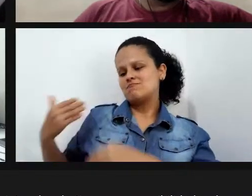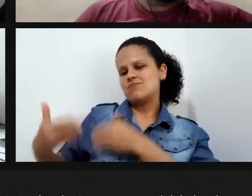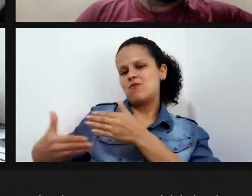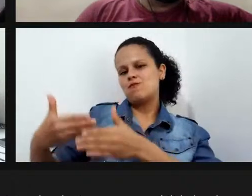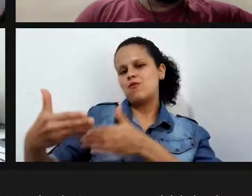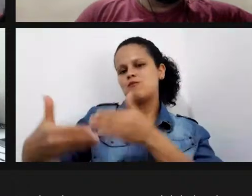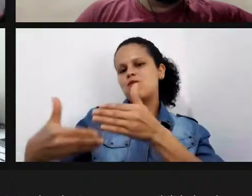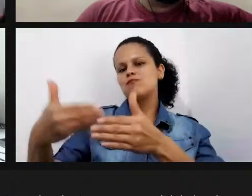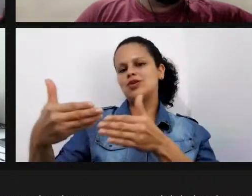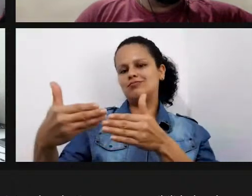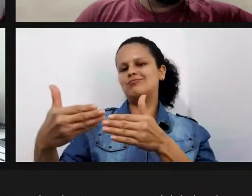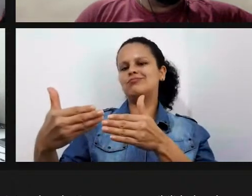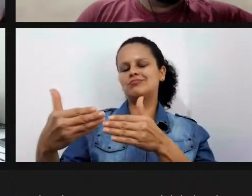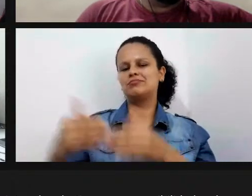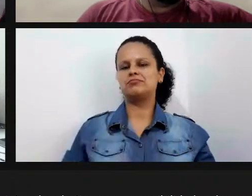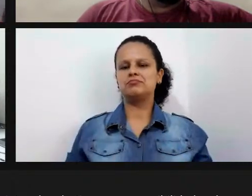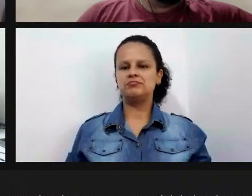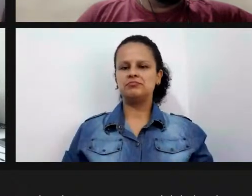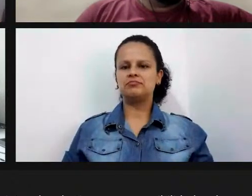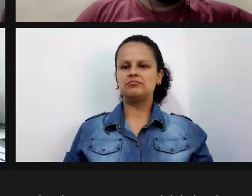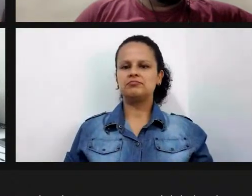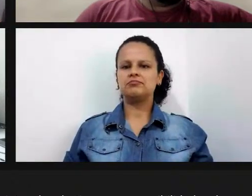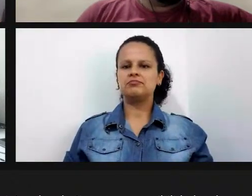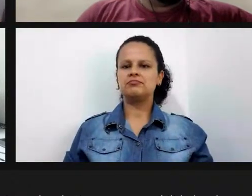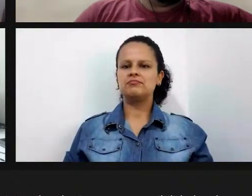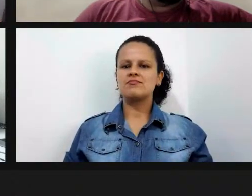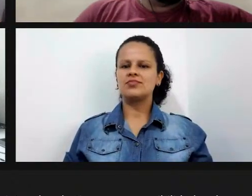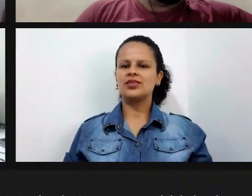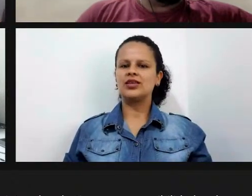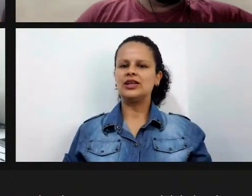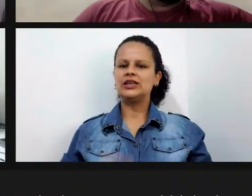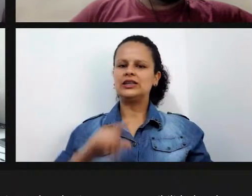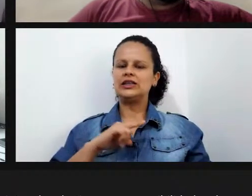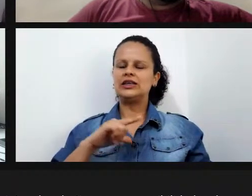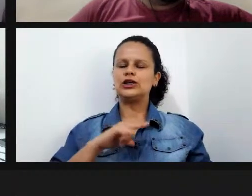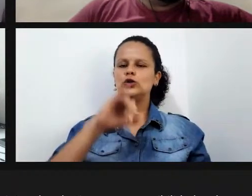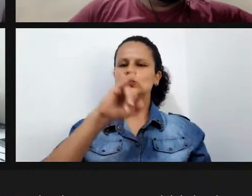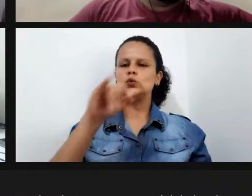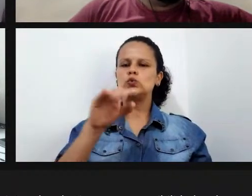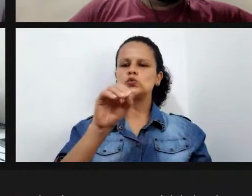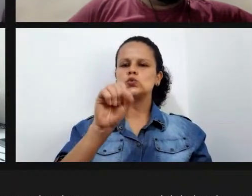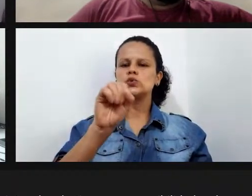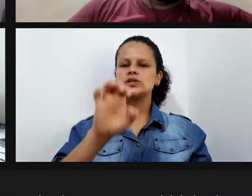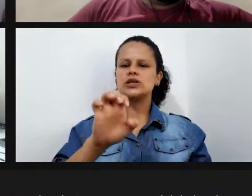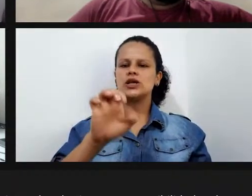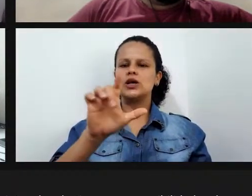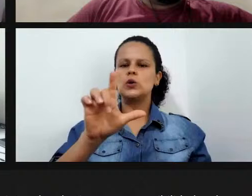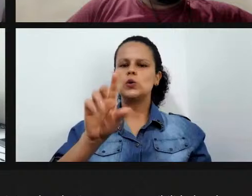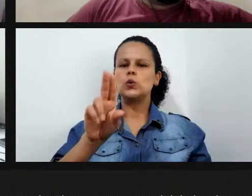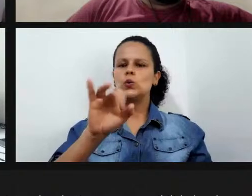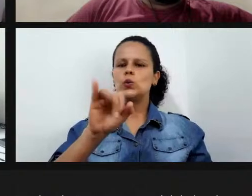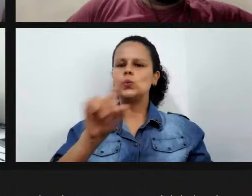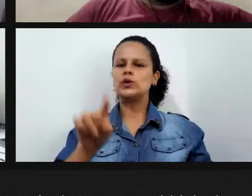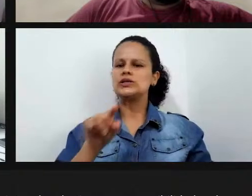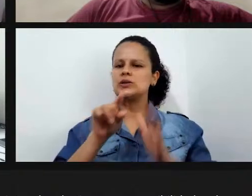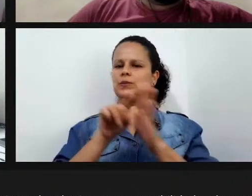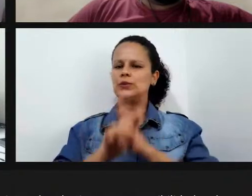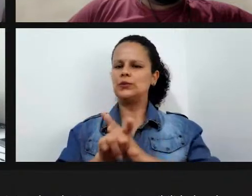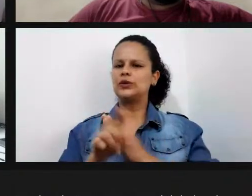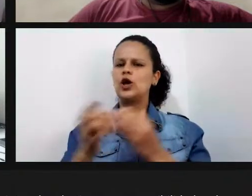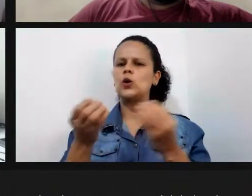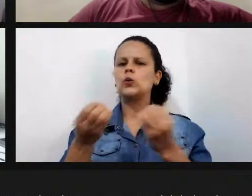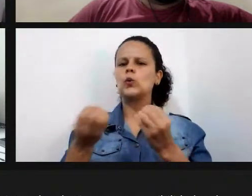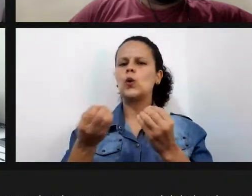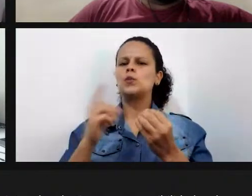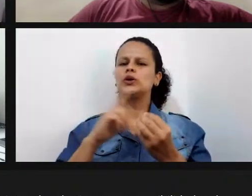tem uma pergunta aqui na tela do professor José Luiz Amado podemos falar sobre projetos podcast